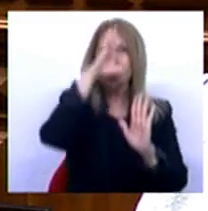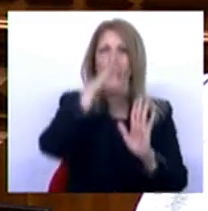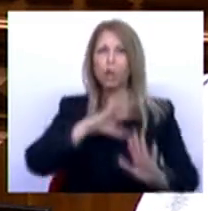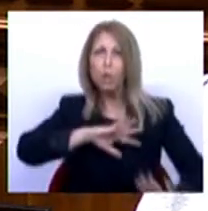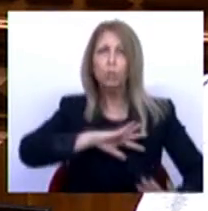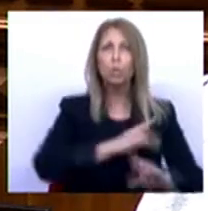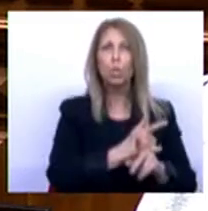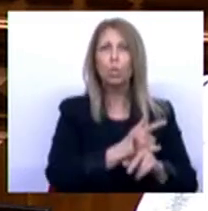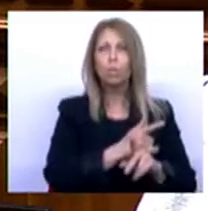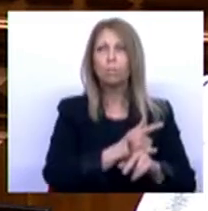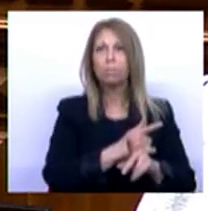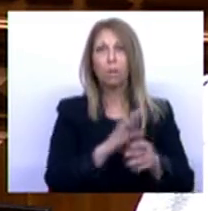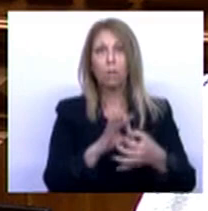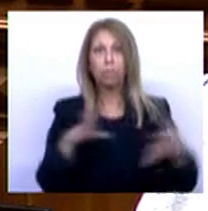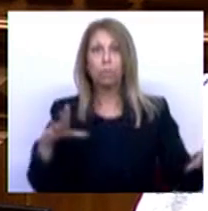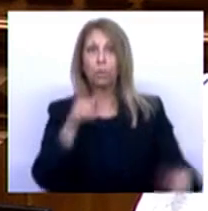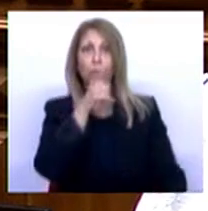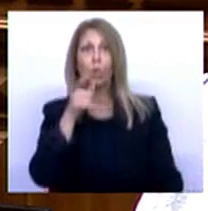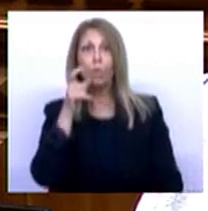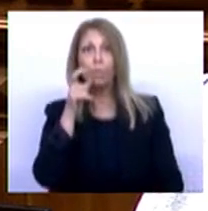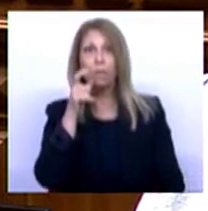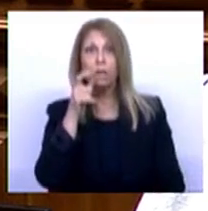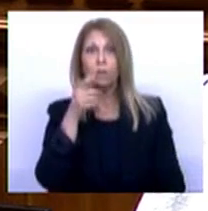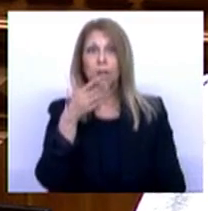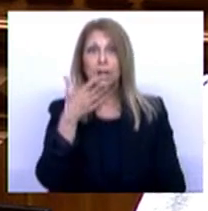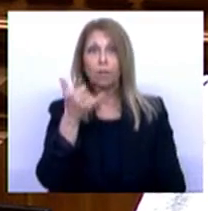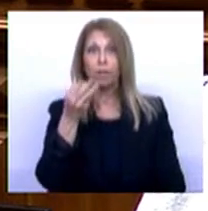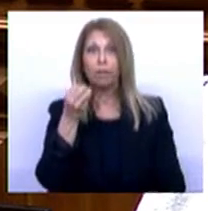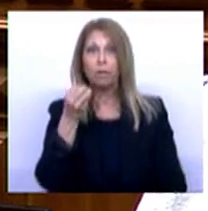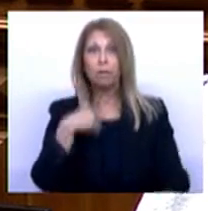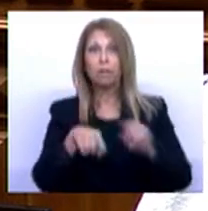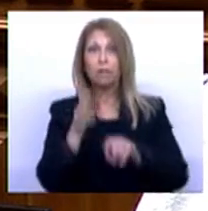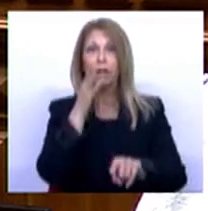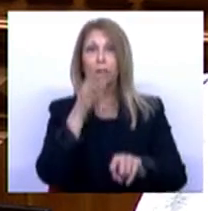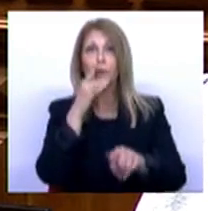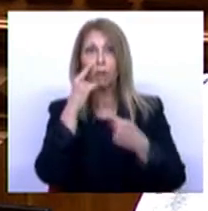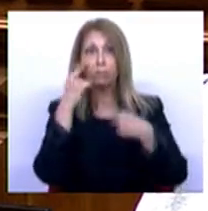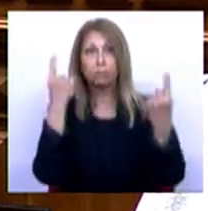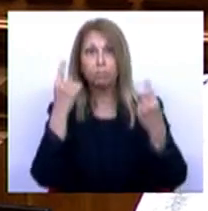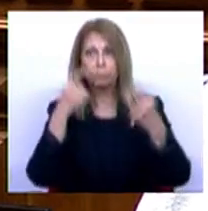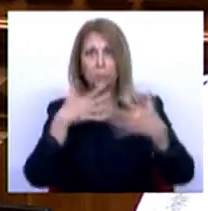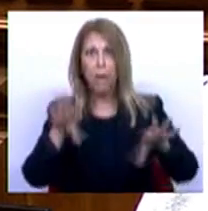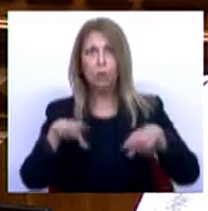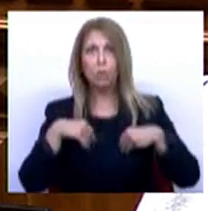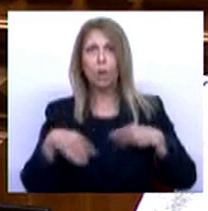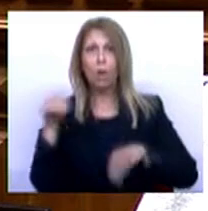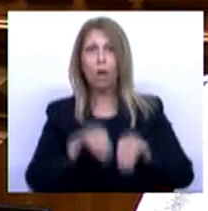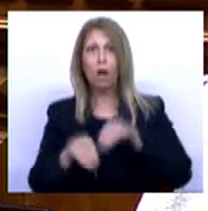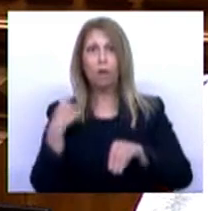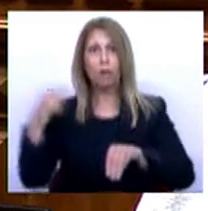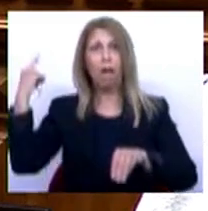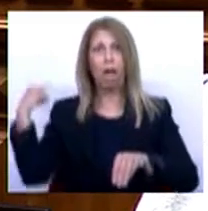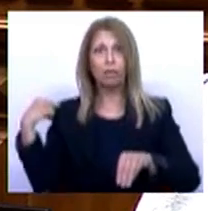que não o compromisso que estes 120 deputados firmaram nas eleições, enganaram-se.